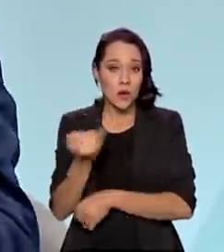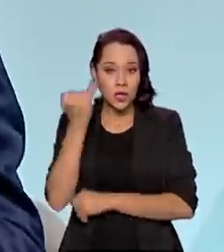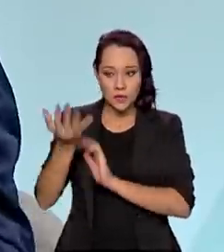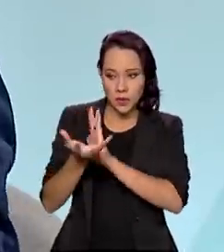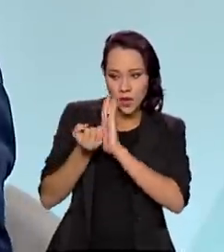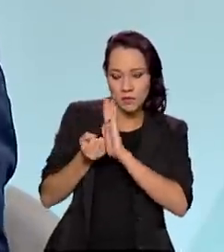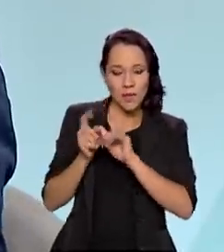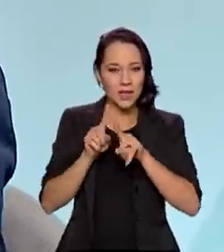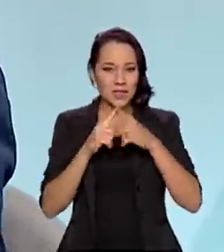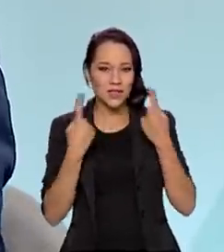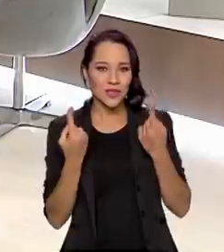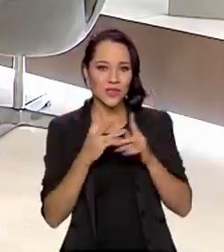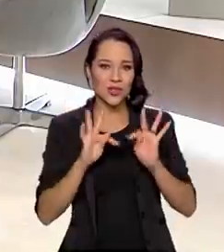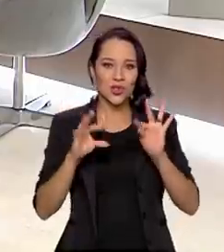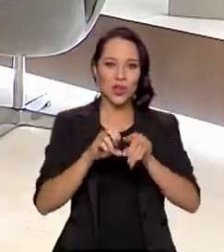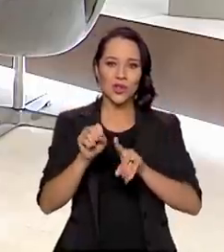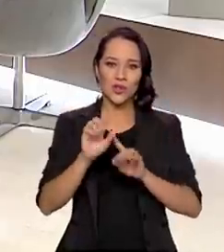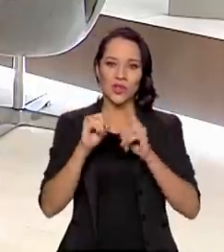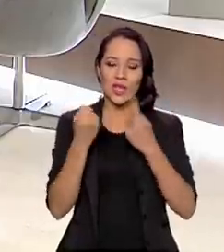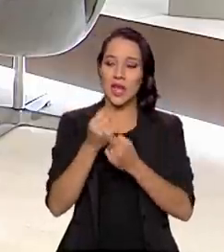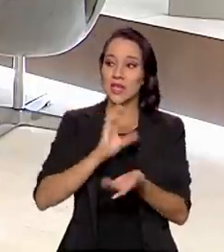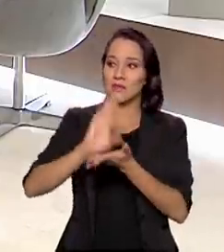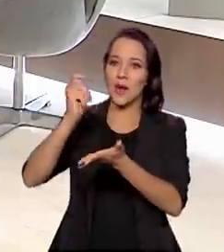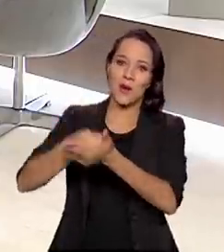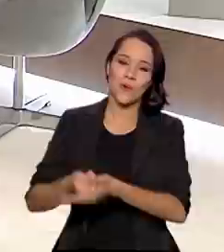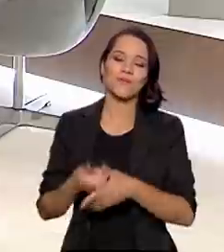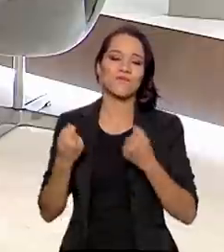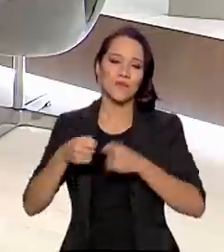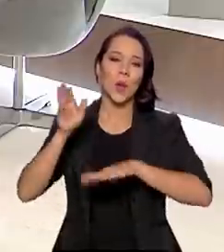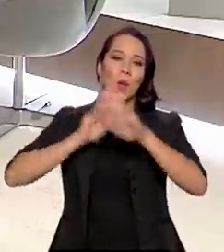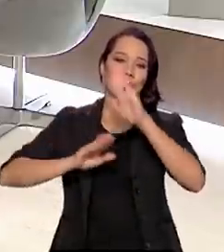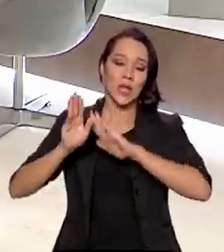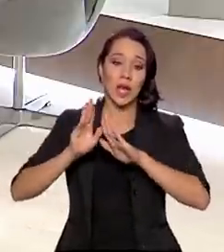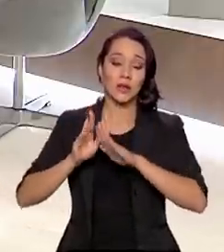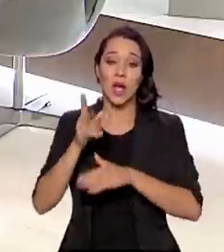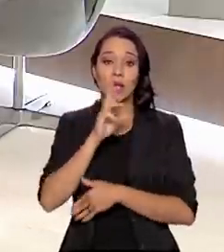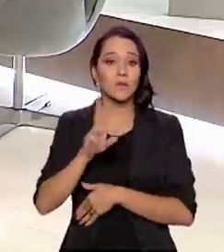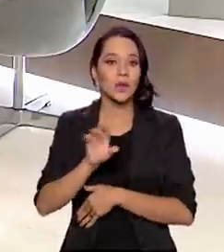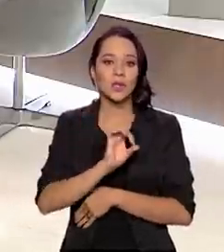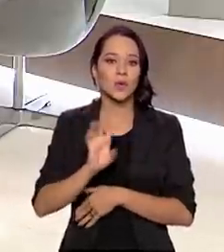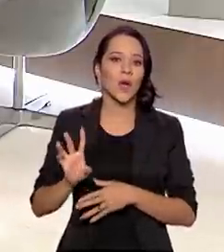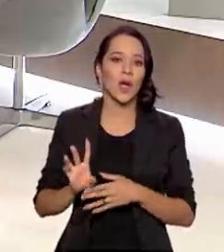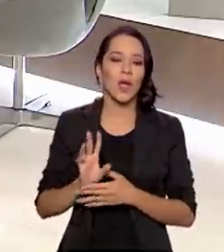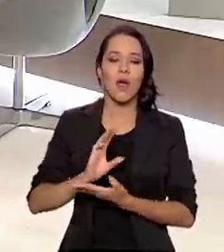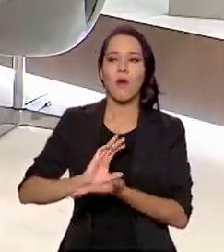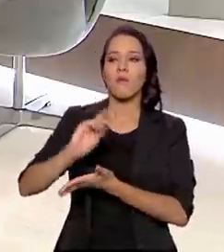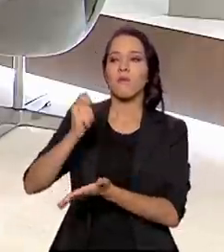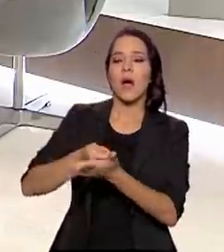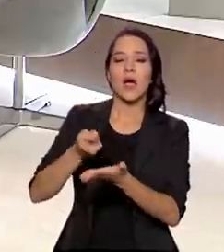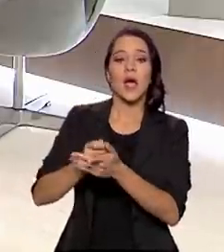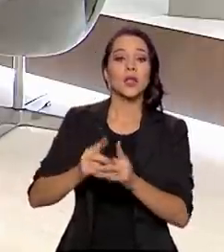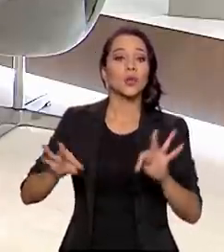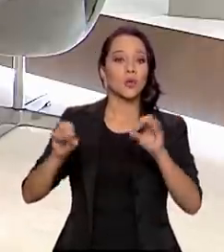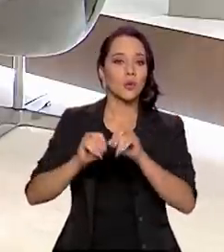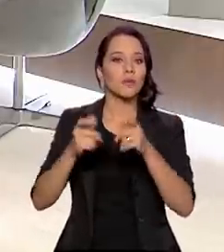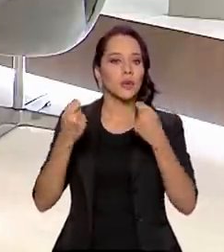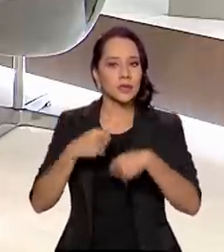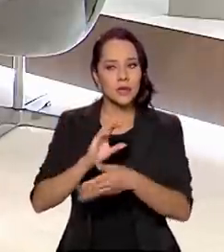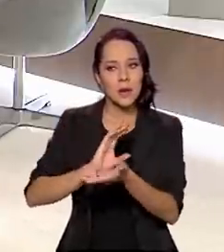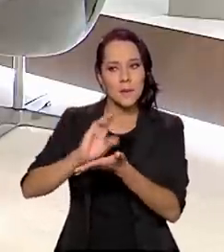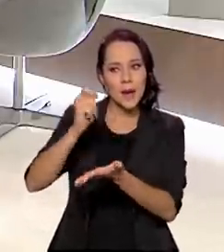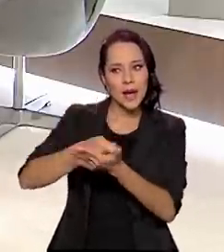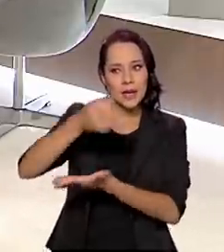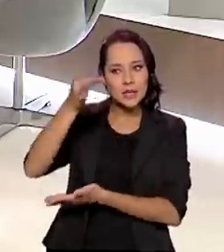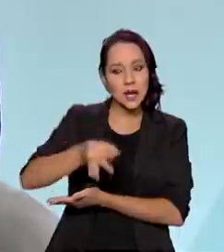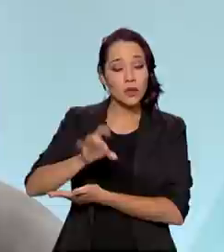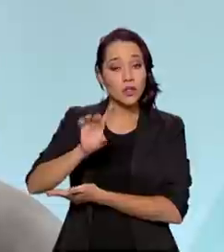Mas toda a sociedade pagou por aquilo. Então, você tem que tomar muito cuidado, porque a resposta não é pagar todo mundo. Tem que pagar direito e